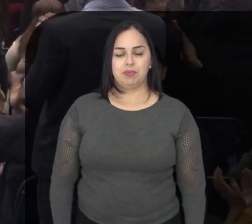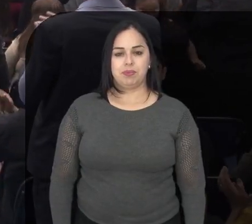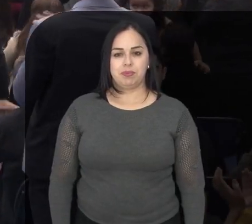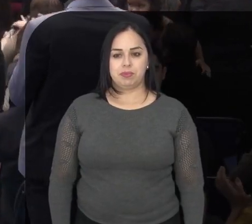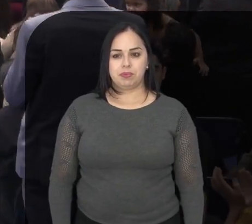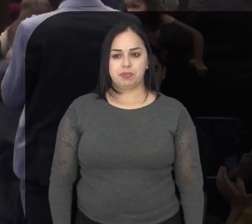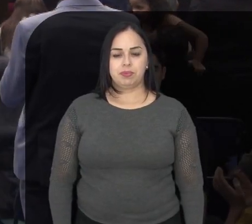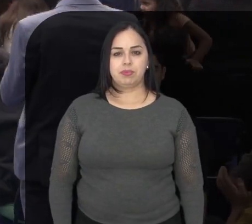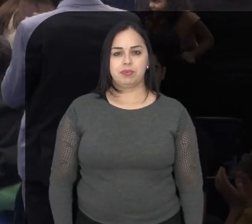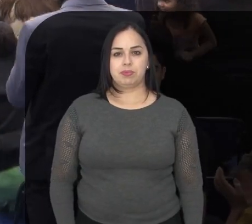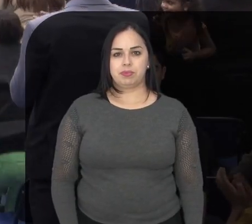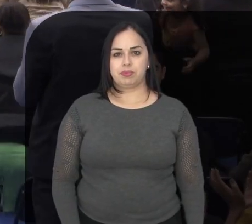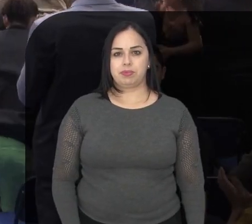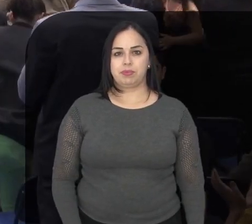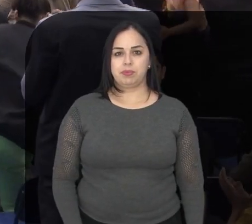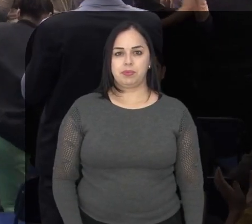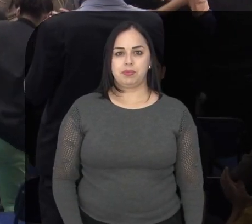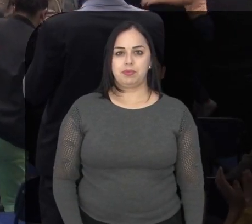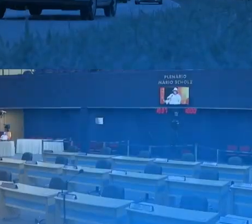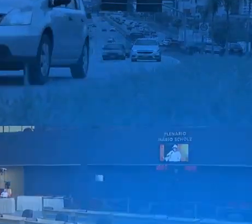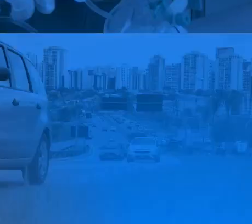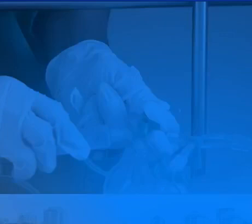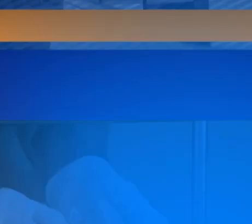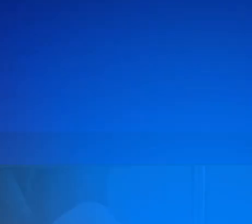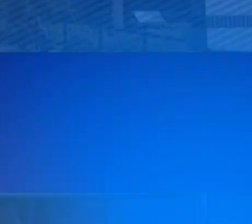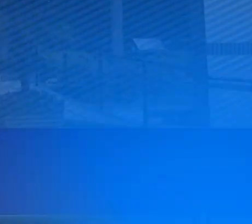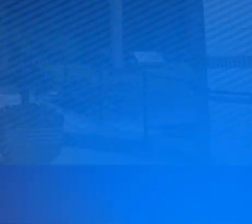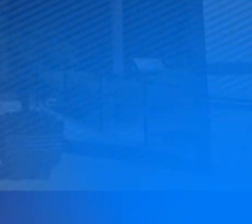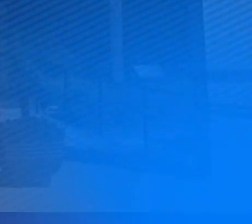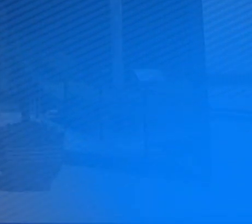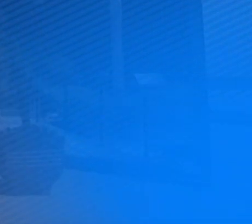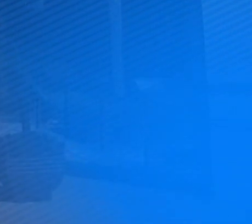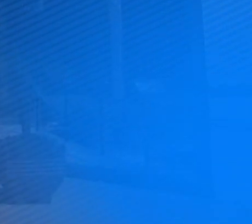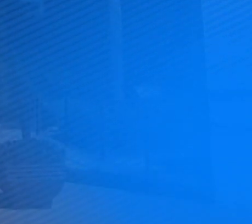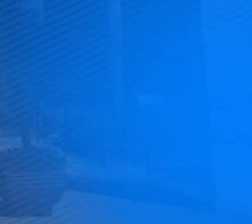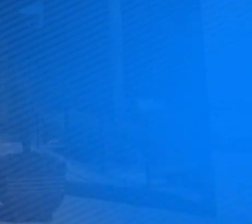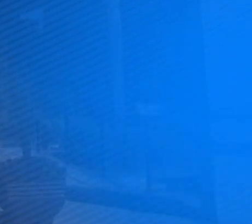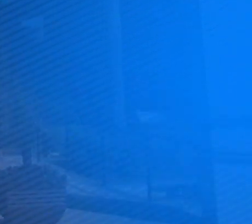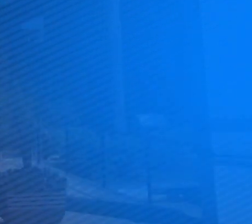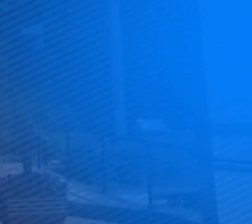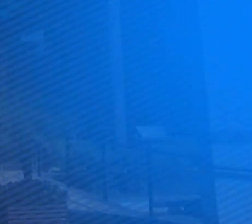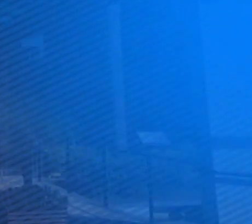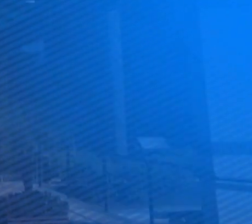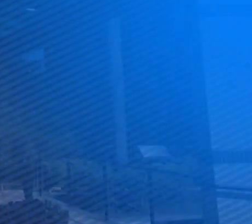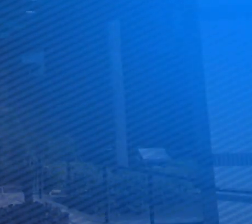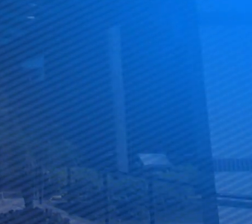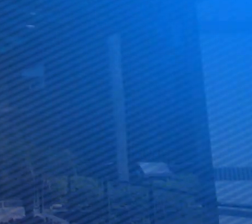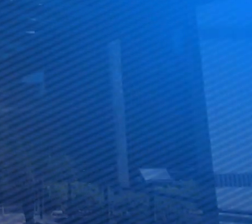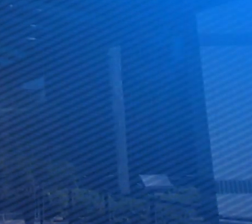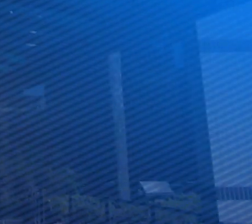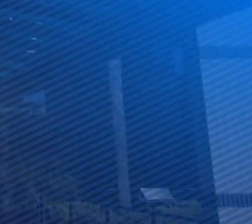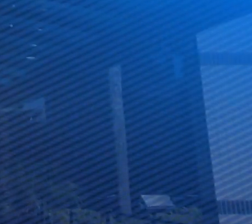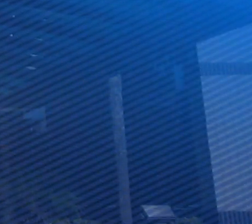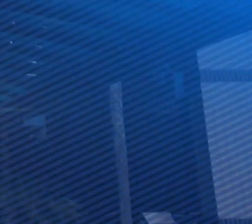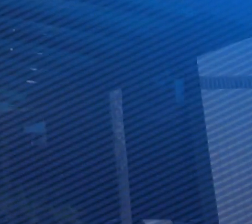abençoe,